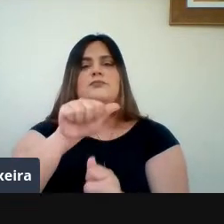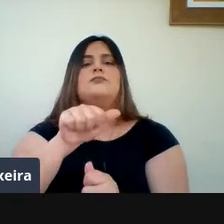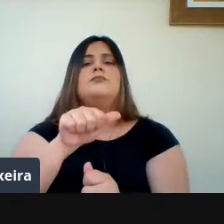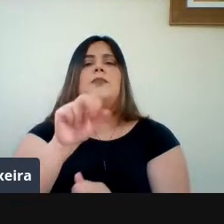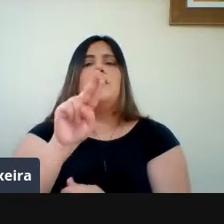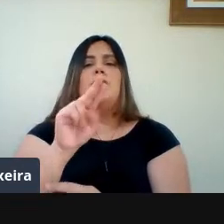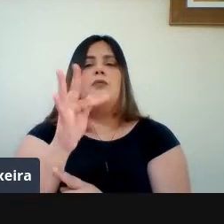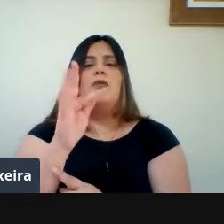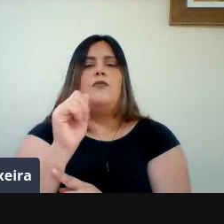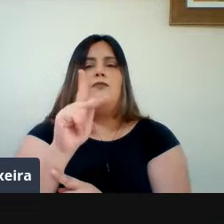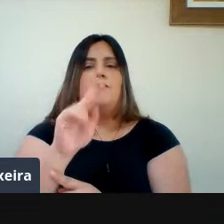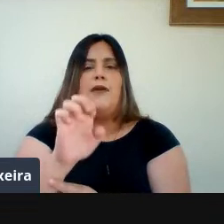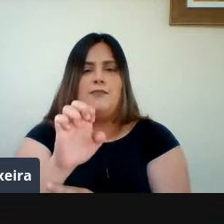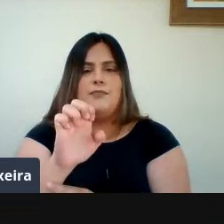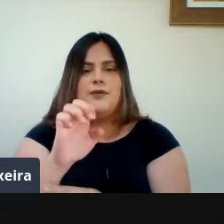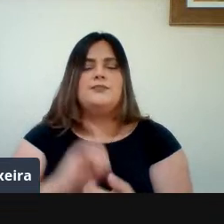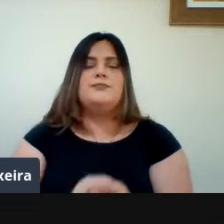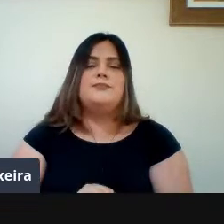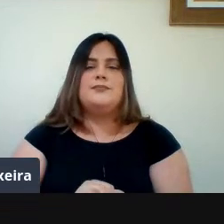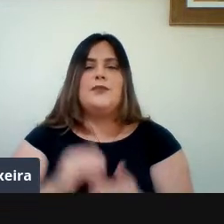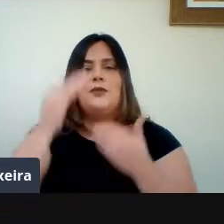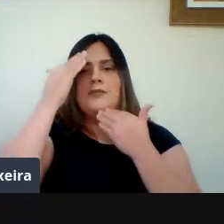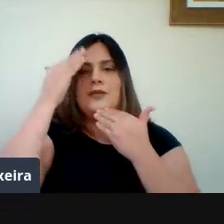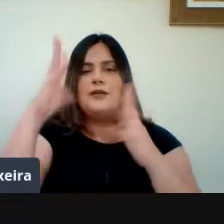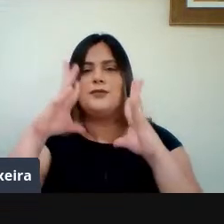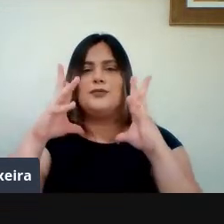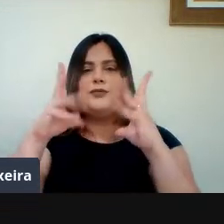Obrigado A Todos Vocês Por Estarem aqui Presentes